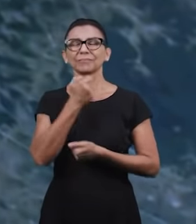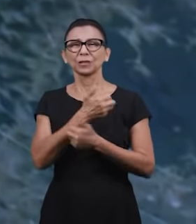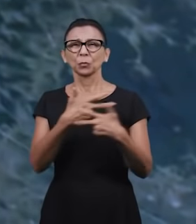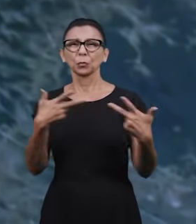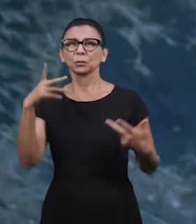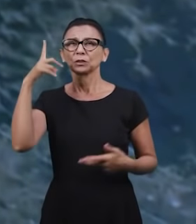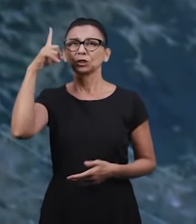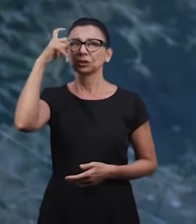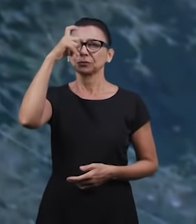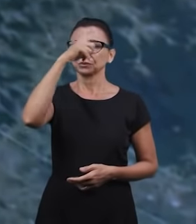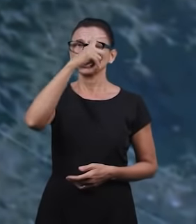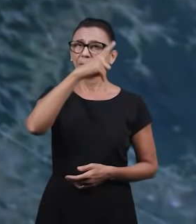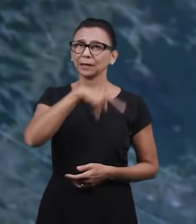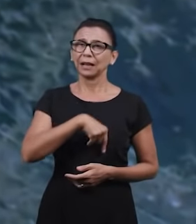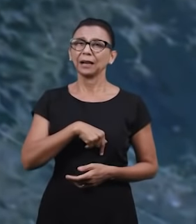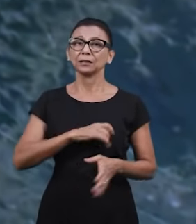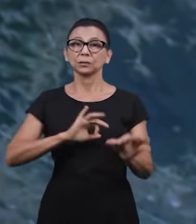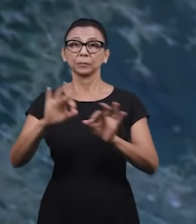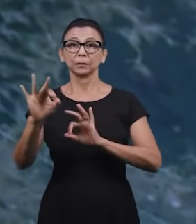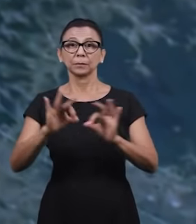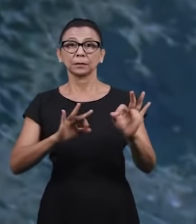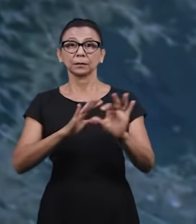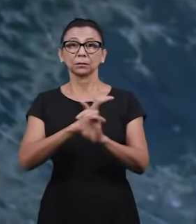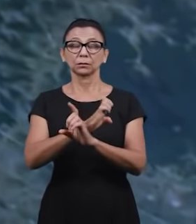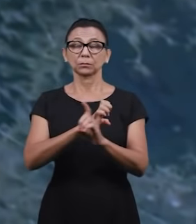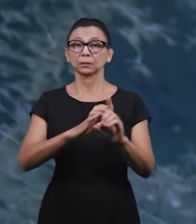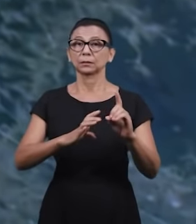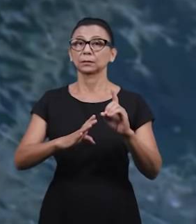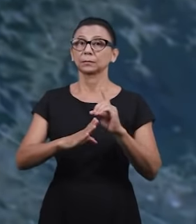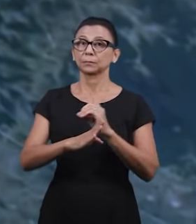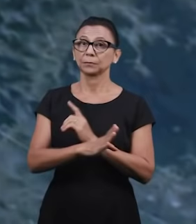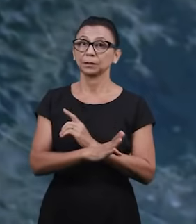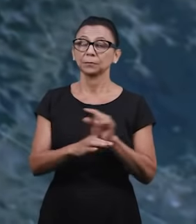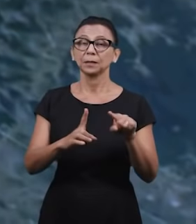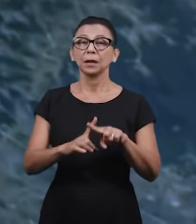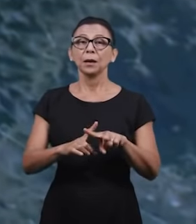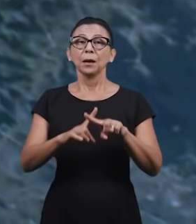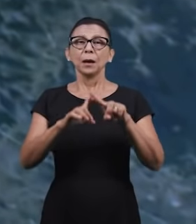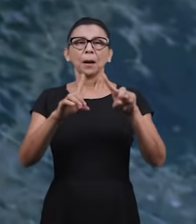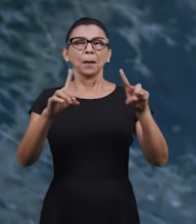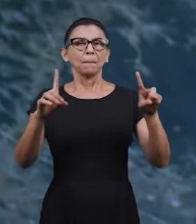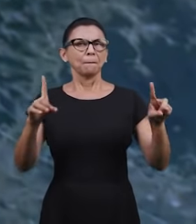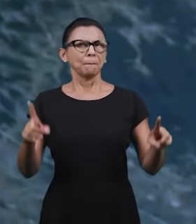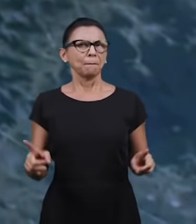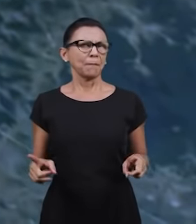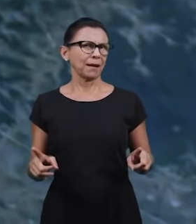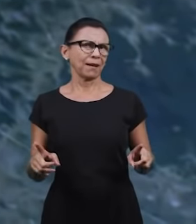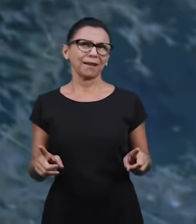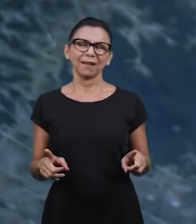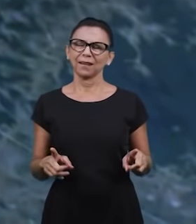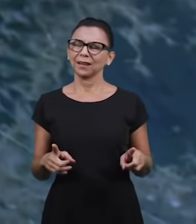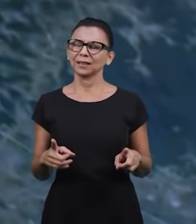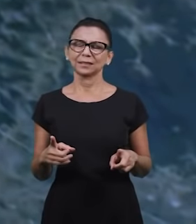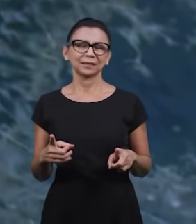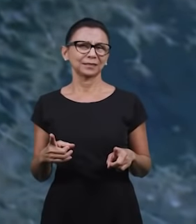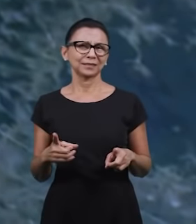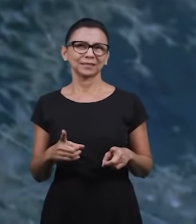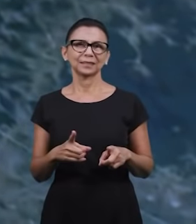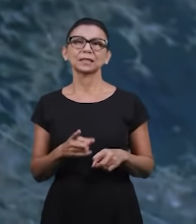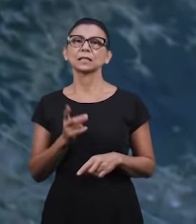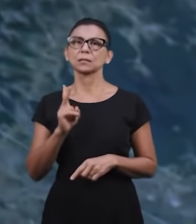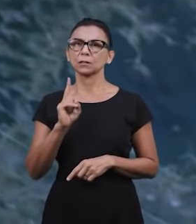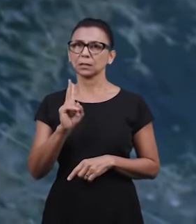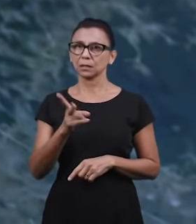pelo pastor com relação à preparação dos estudos da Escola Bíblica, mas que isso não tem sido motivo para deixar de